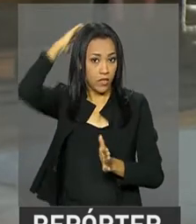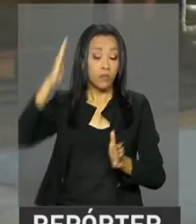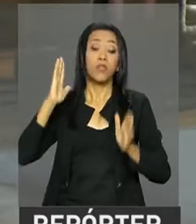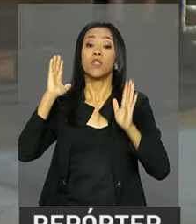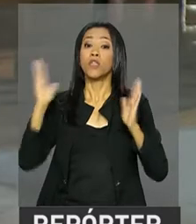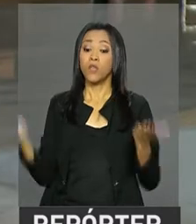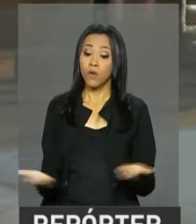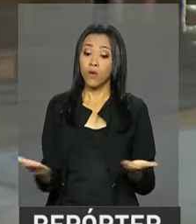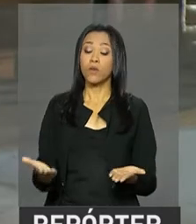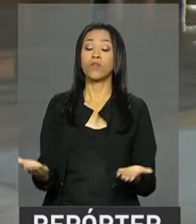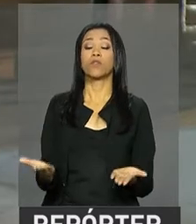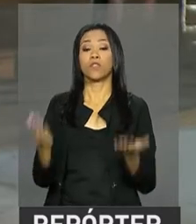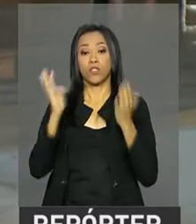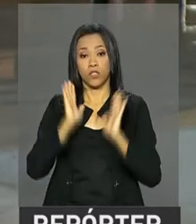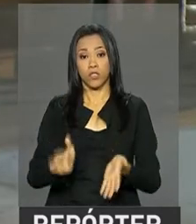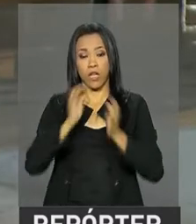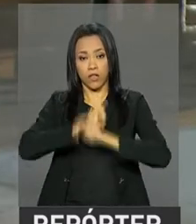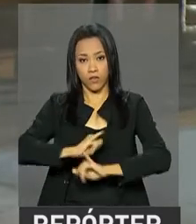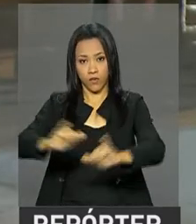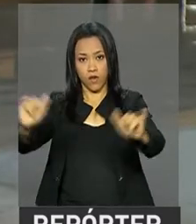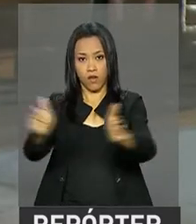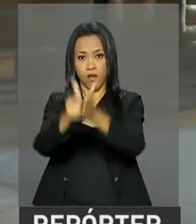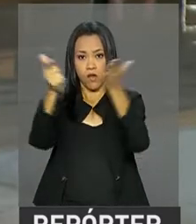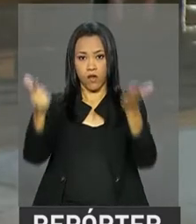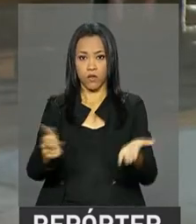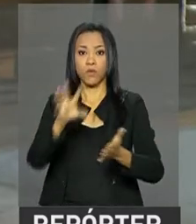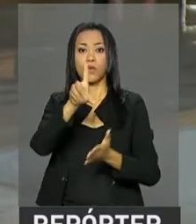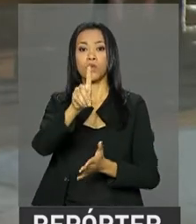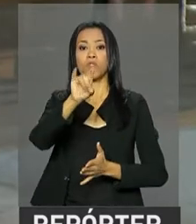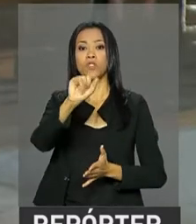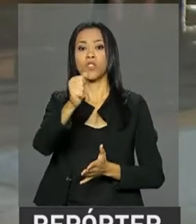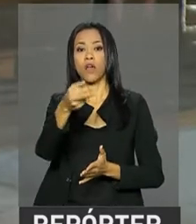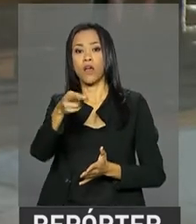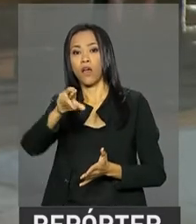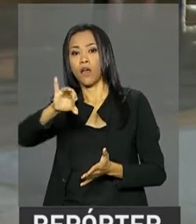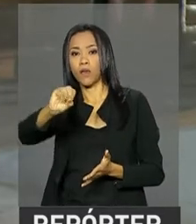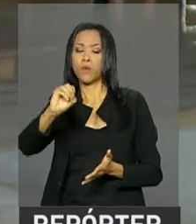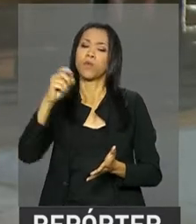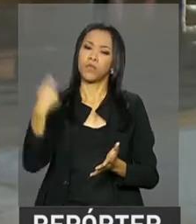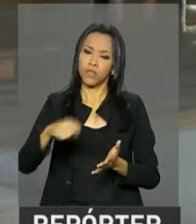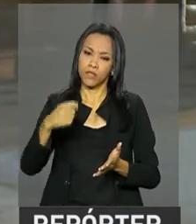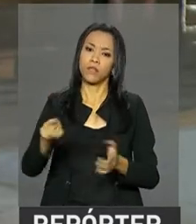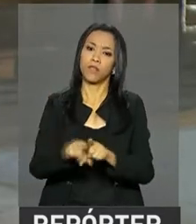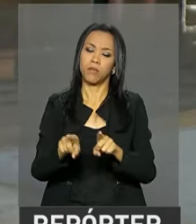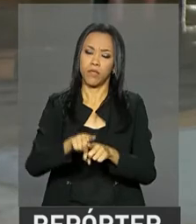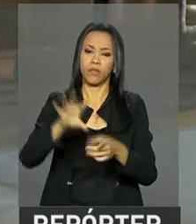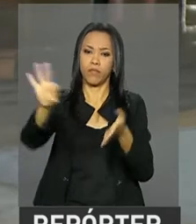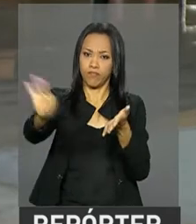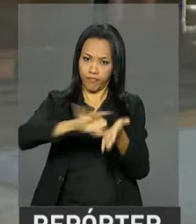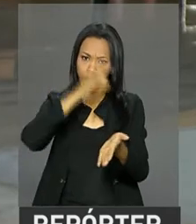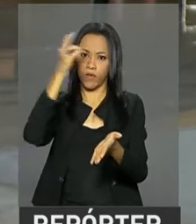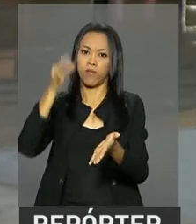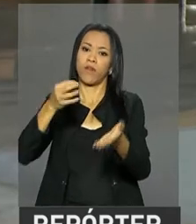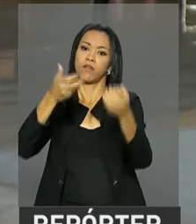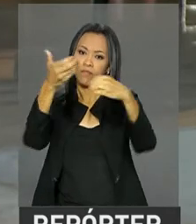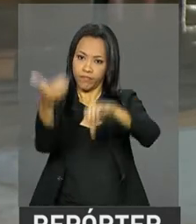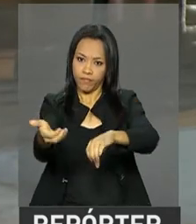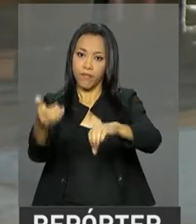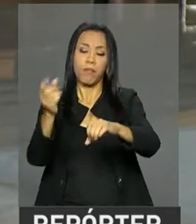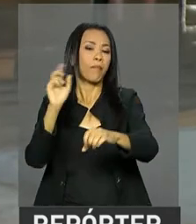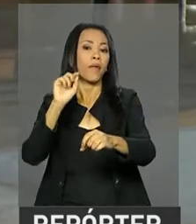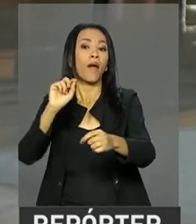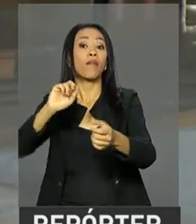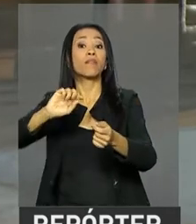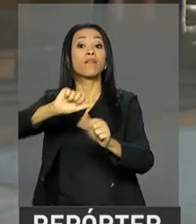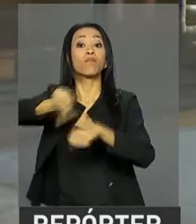Diário Oficial da União desta quinta-feira. Tem efeito imediato, mas precisa ser aprovada pelo Congresso Nacional para virar lei. Bom,